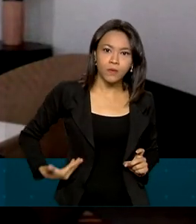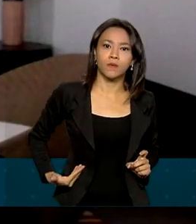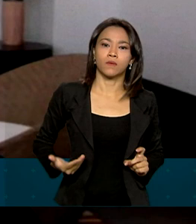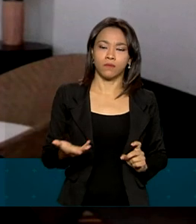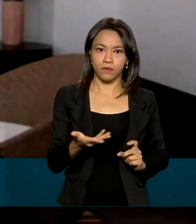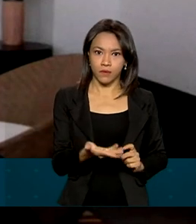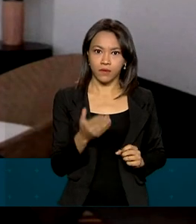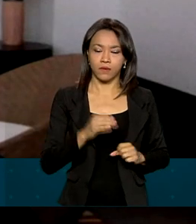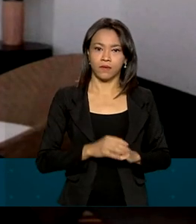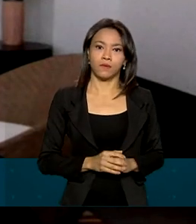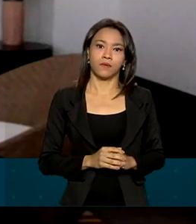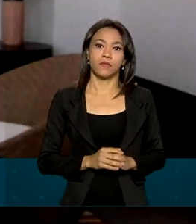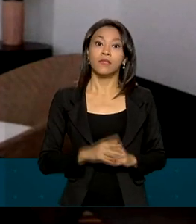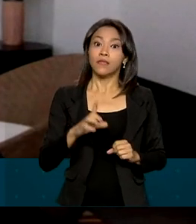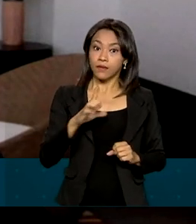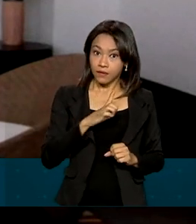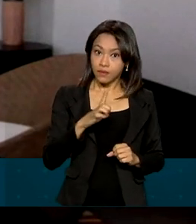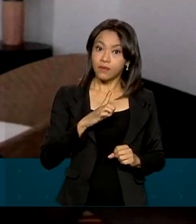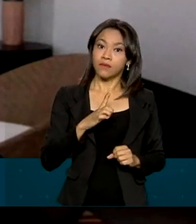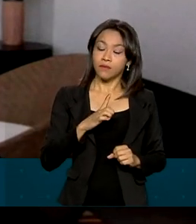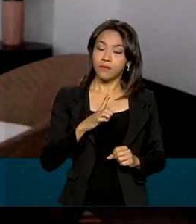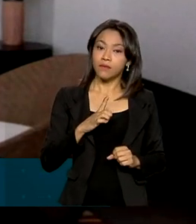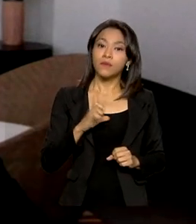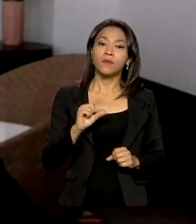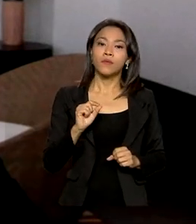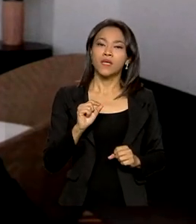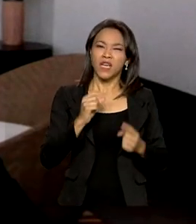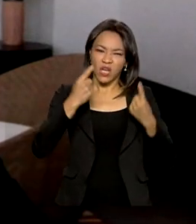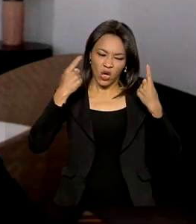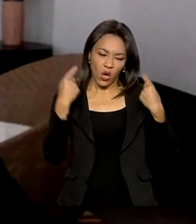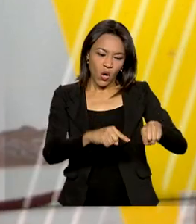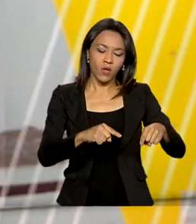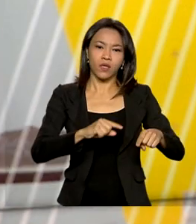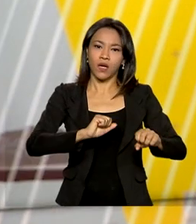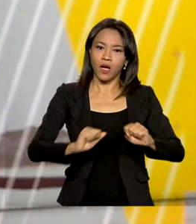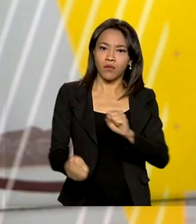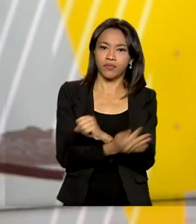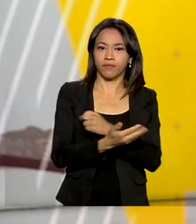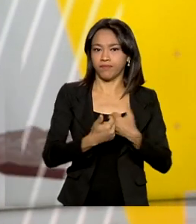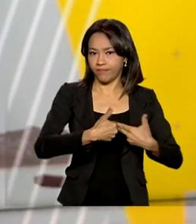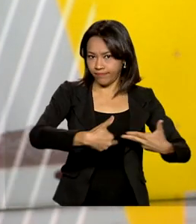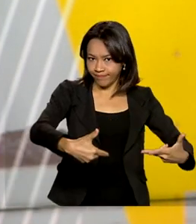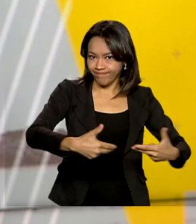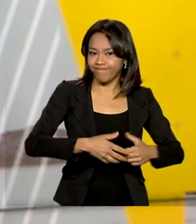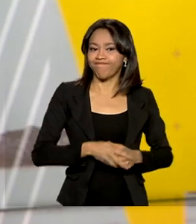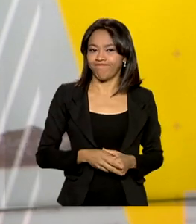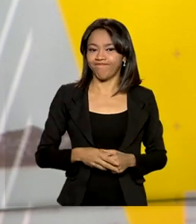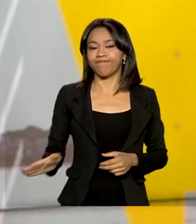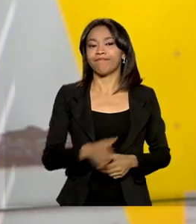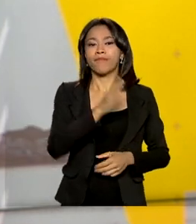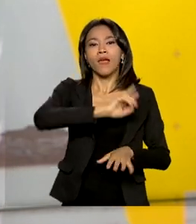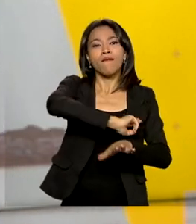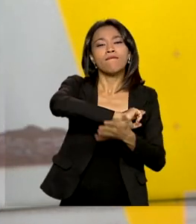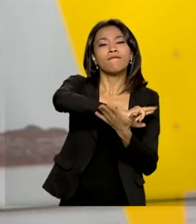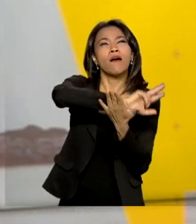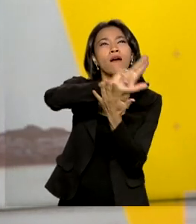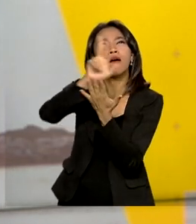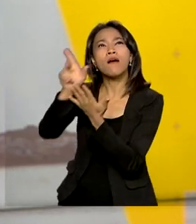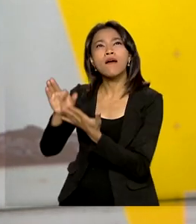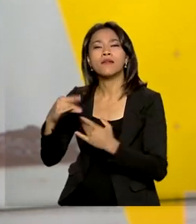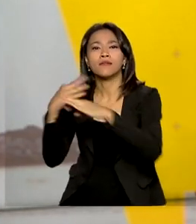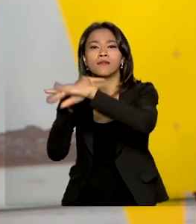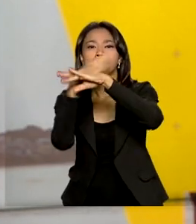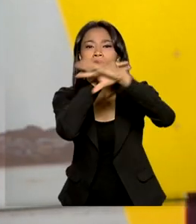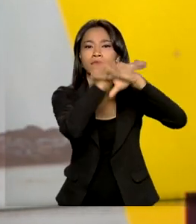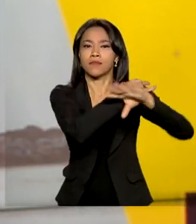formas muito efetivas de combate à corrupção. Várias cidades brasileiras já